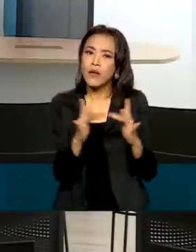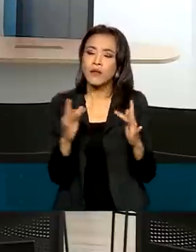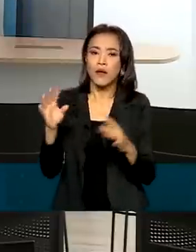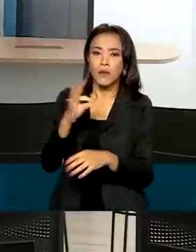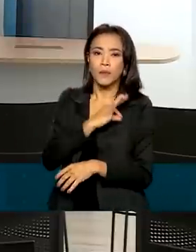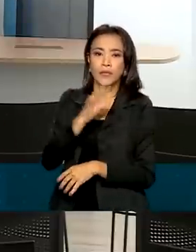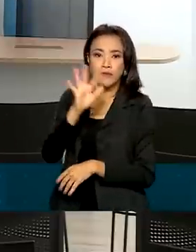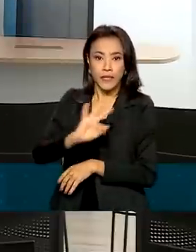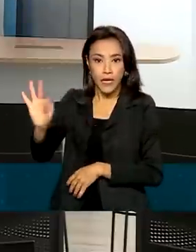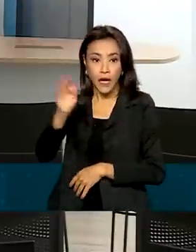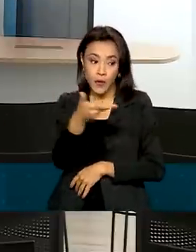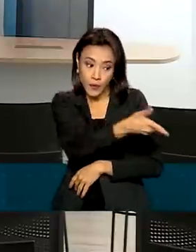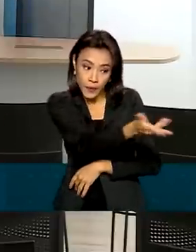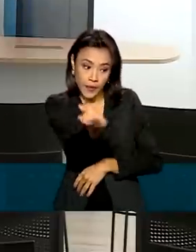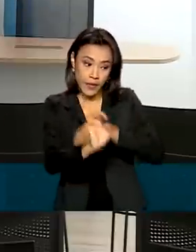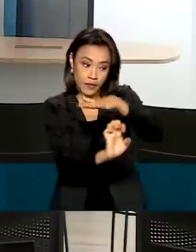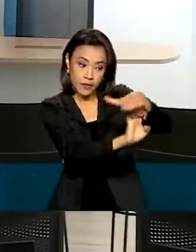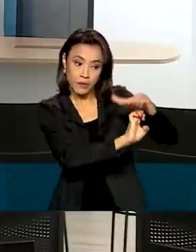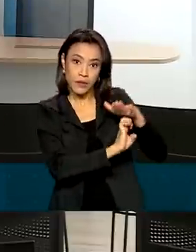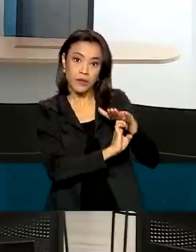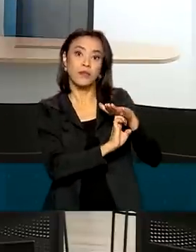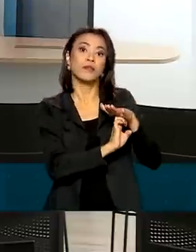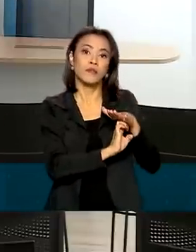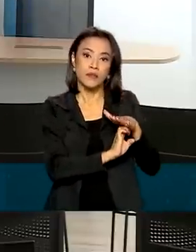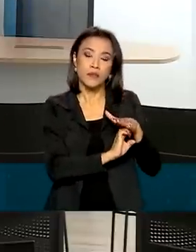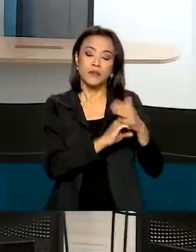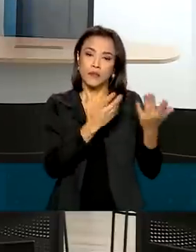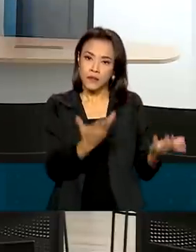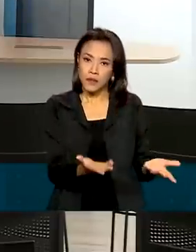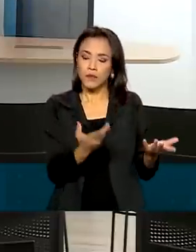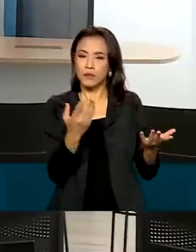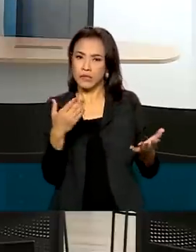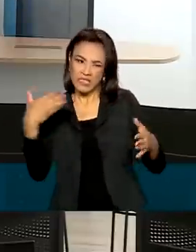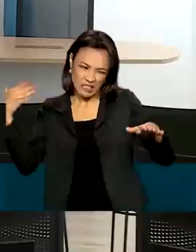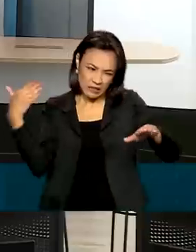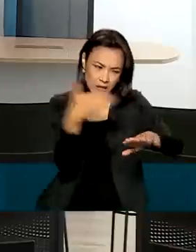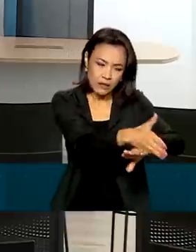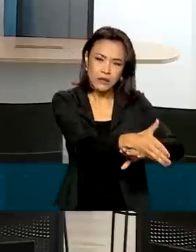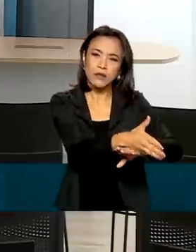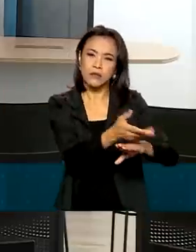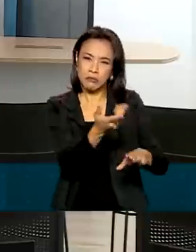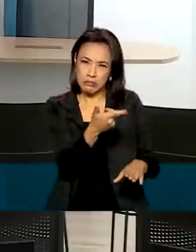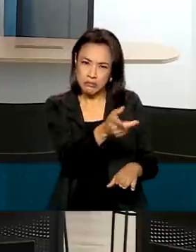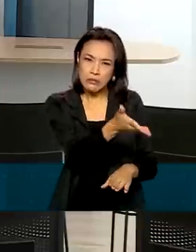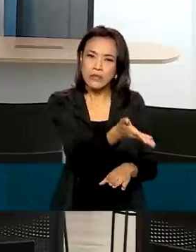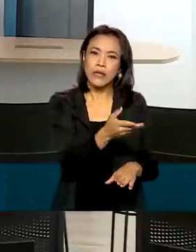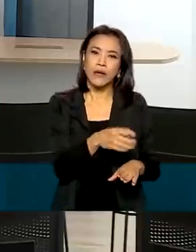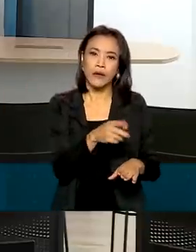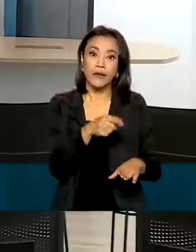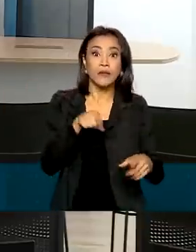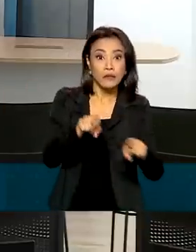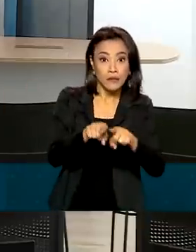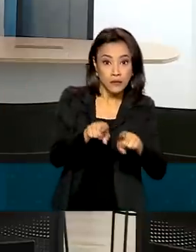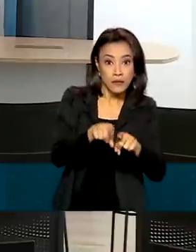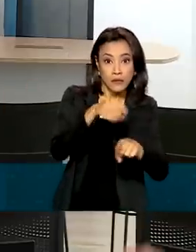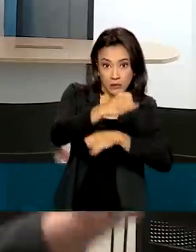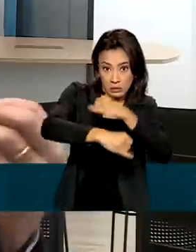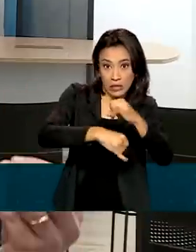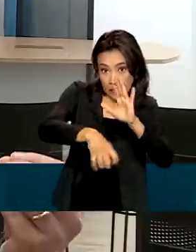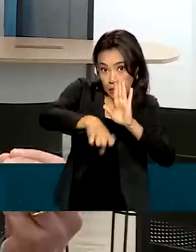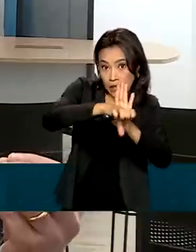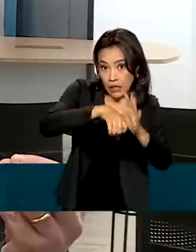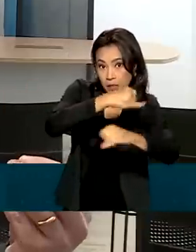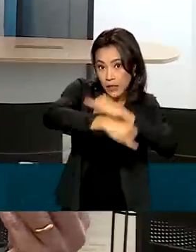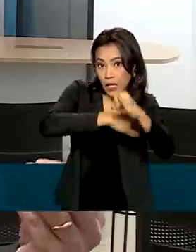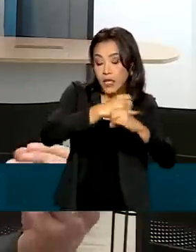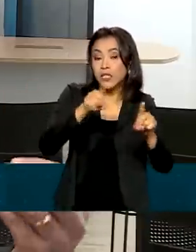e a iniciativa privada, tanto no ataque às organizações criminosas, tanto no ataque aos criminosos cibernéticos, quanto na